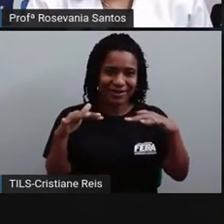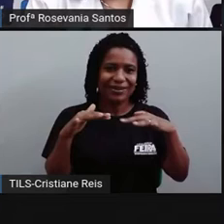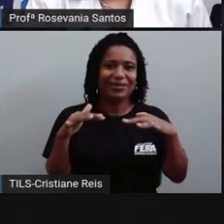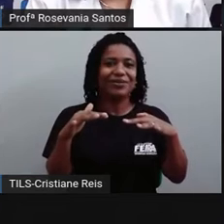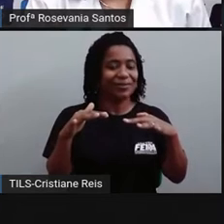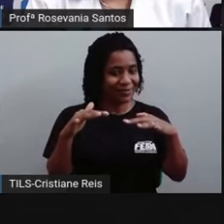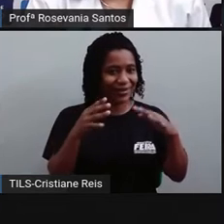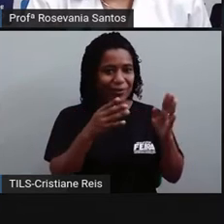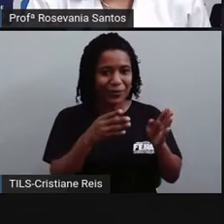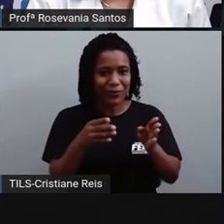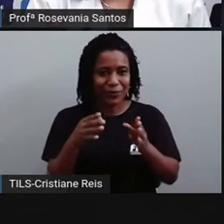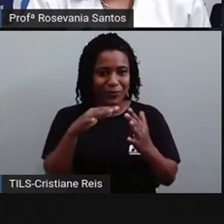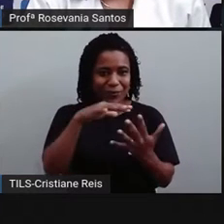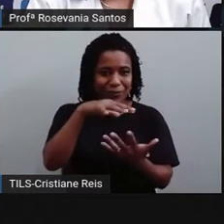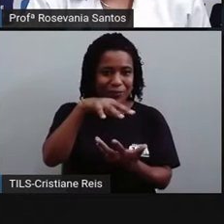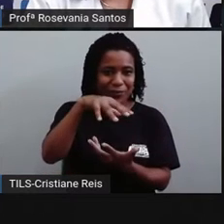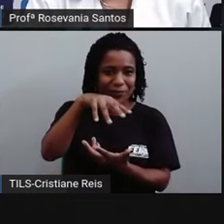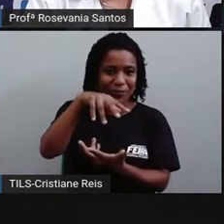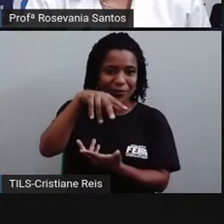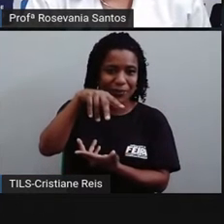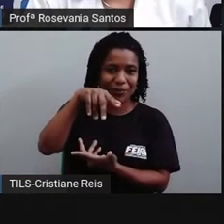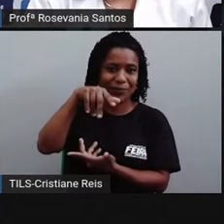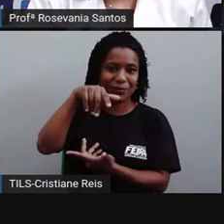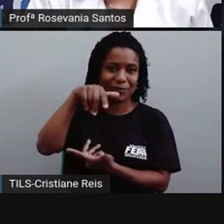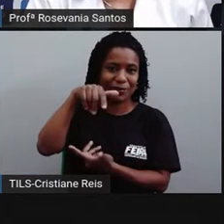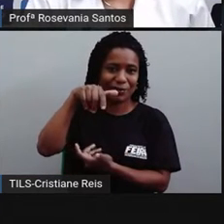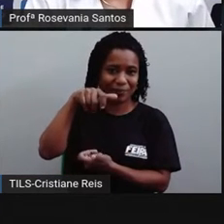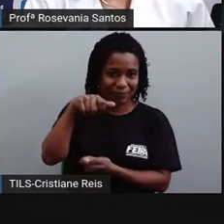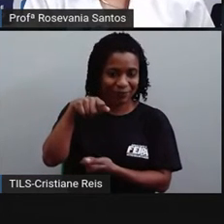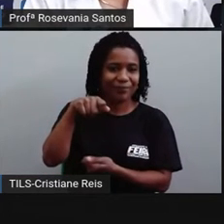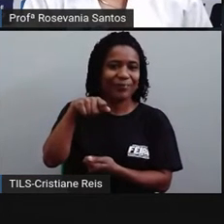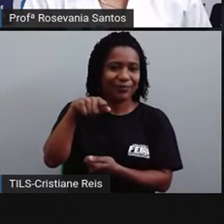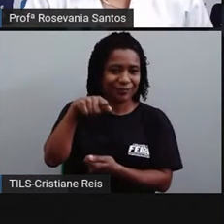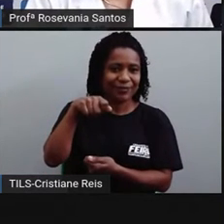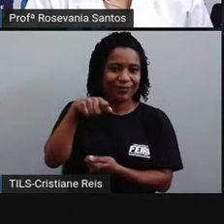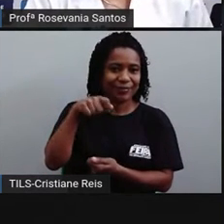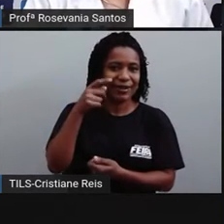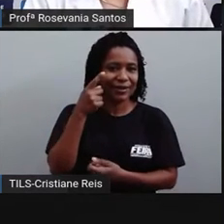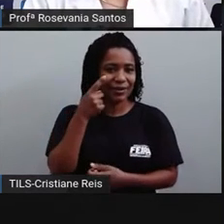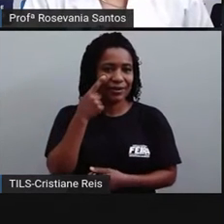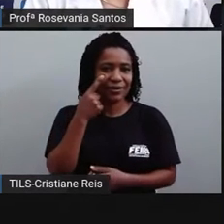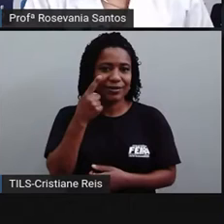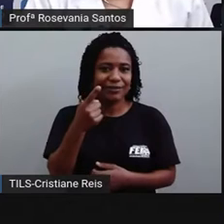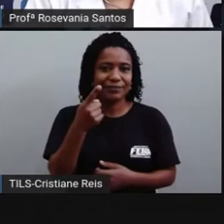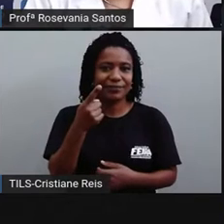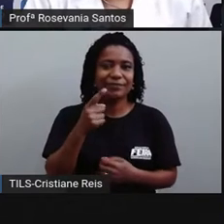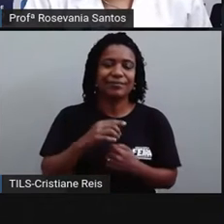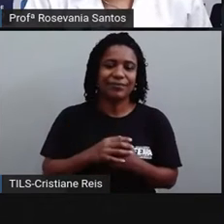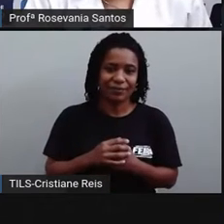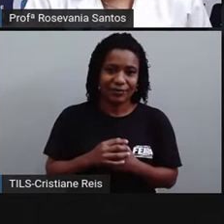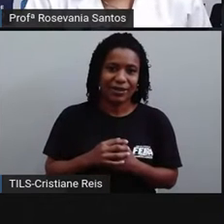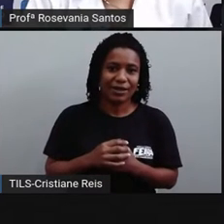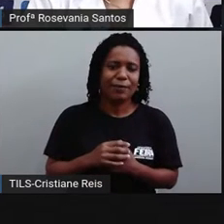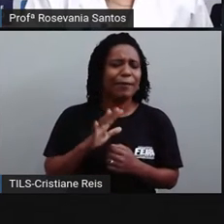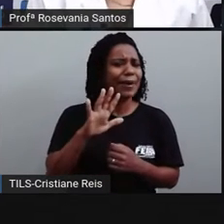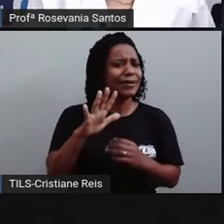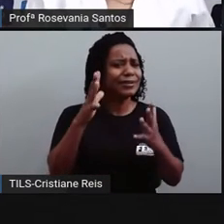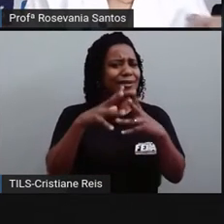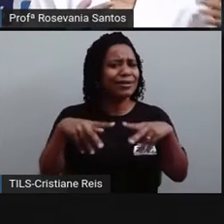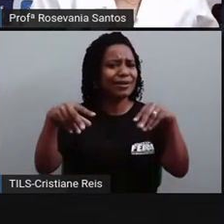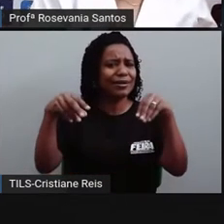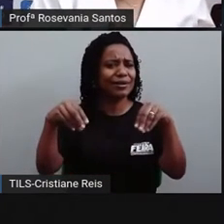passa, a gente vai percebendo que o planeta Terra mostra, né? Outra fase. Então, o que será que faz ela girar?